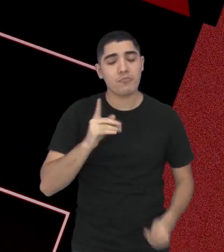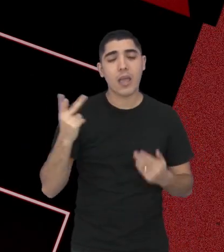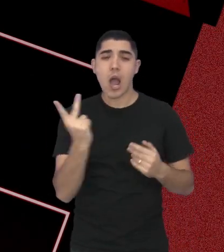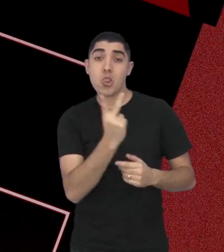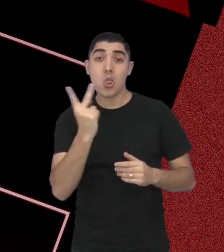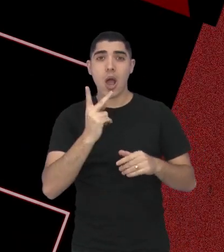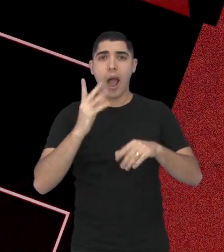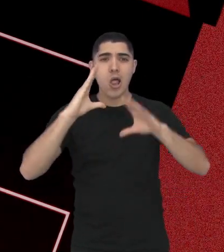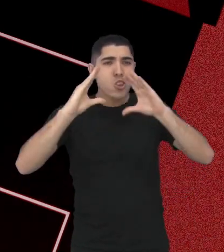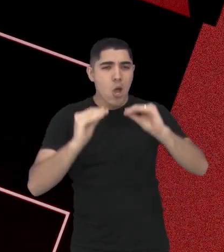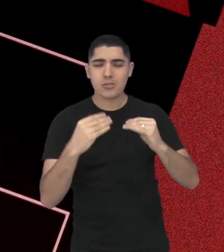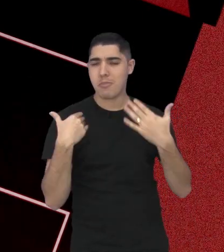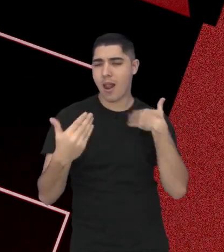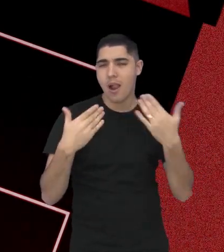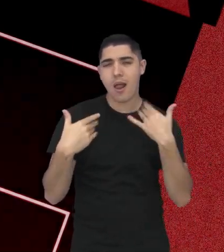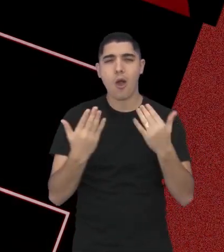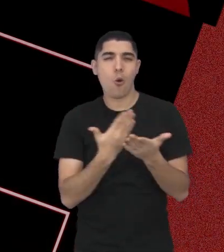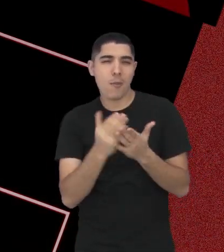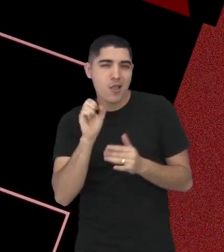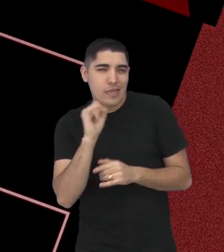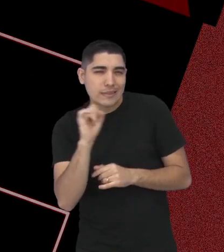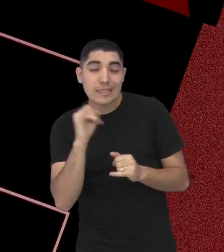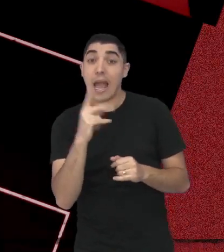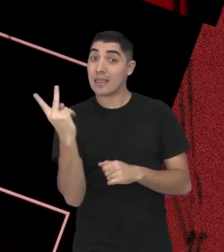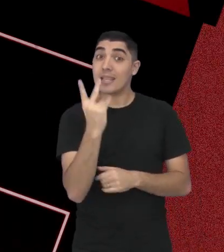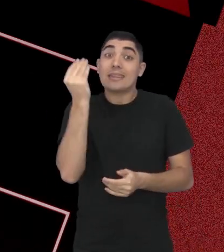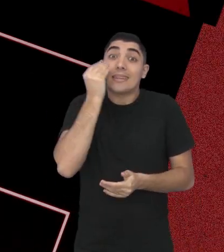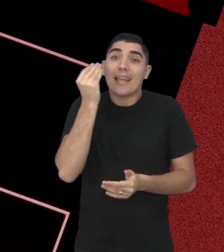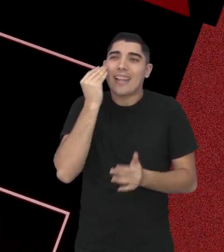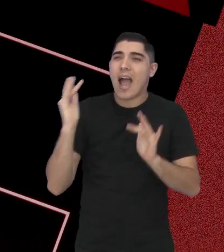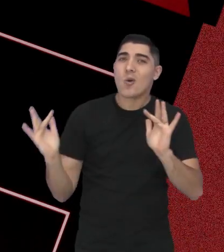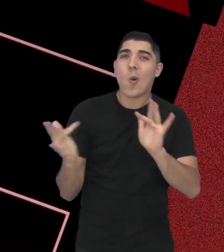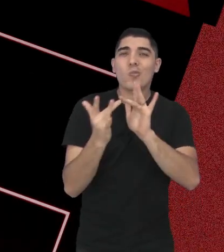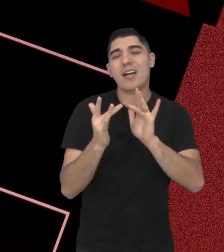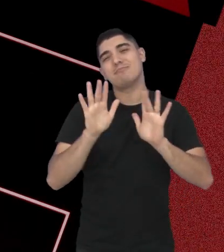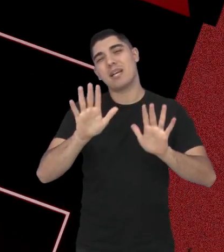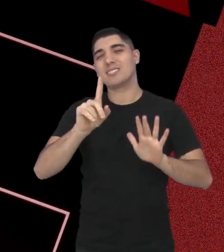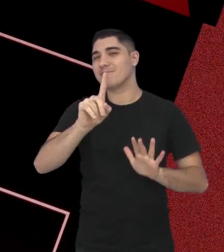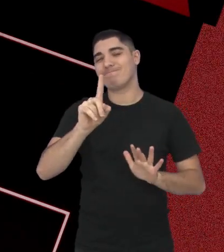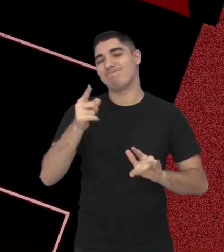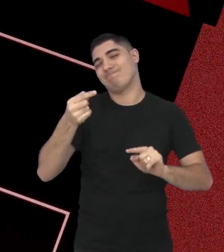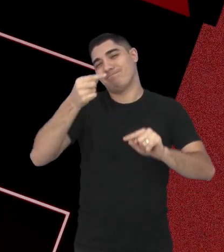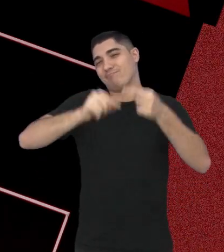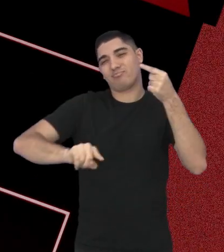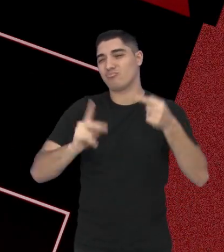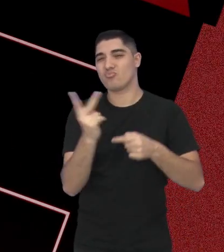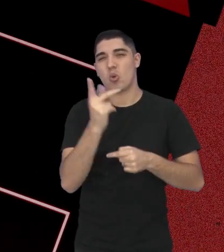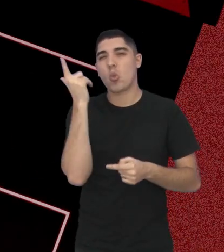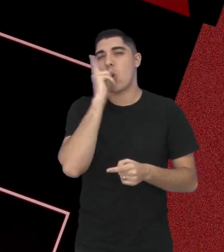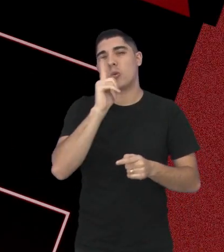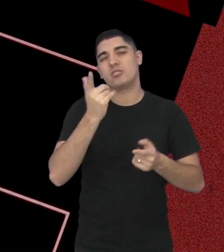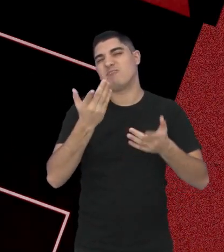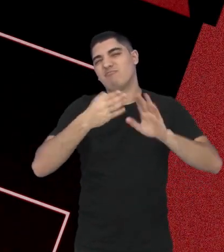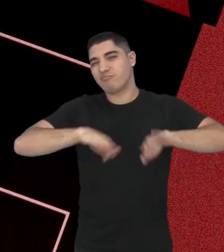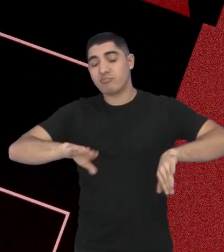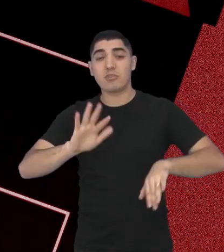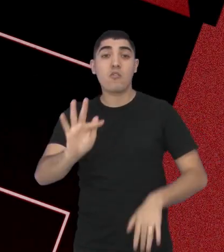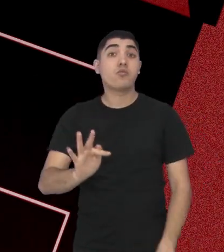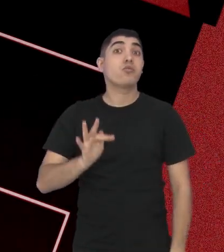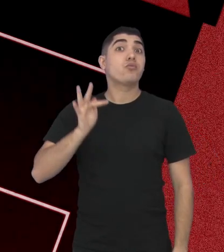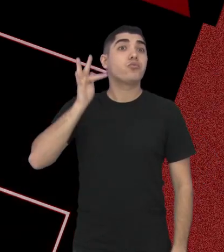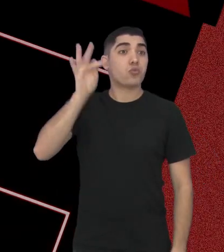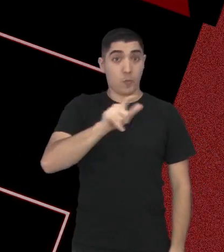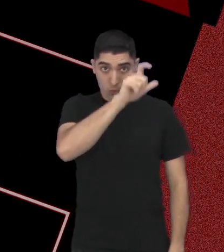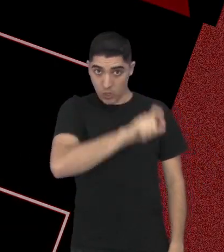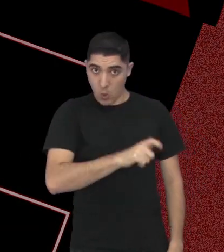juntos, conversando, flertando. Tentaram depois manter um contato, mas na vida real, infelizmente, não deu muito certo. Anos mais